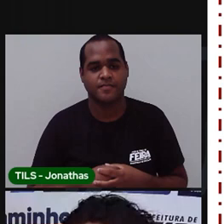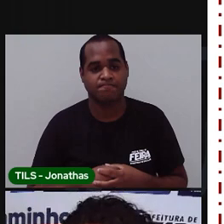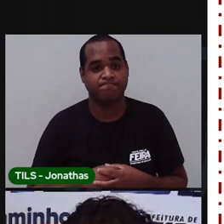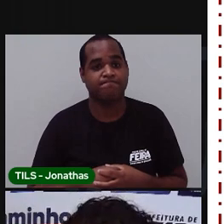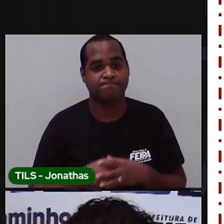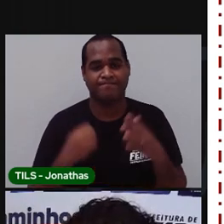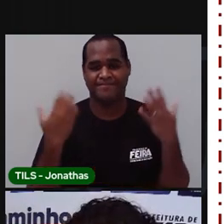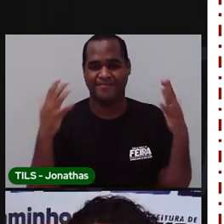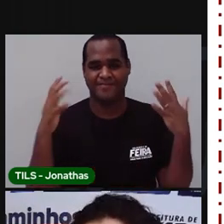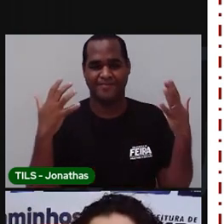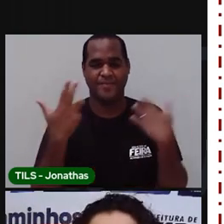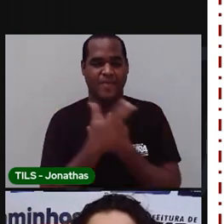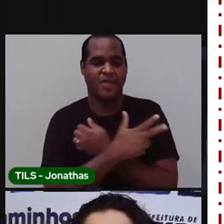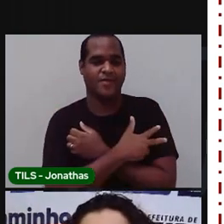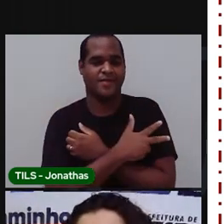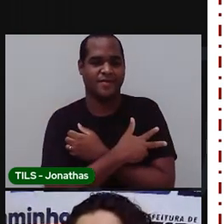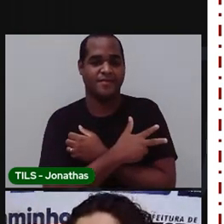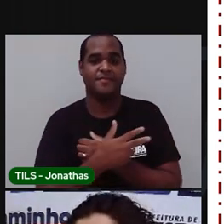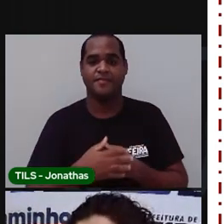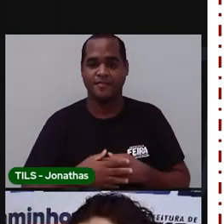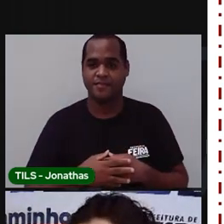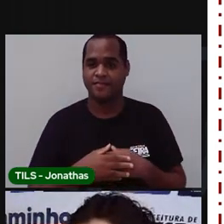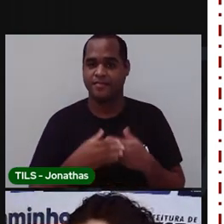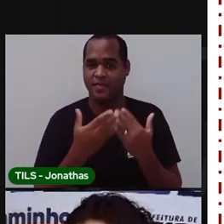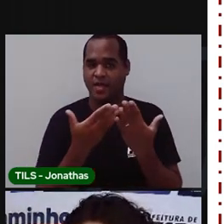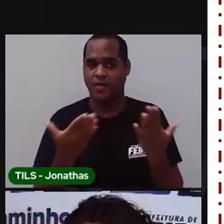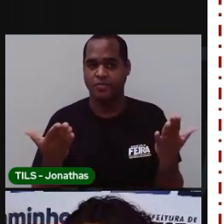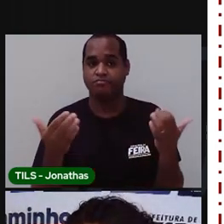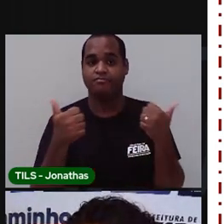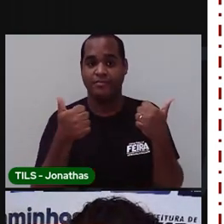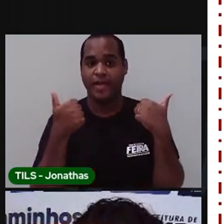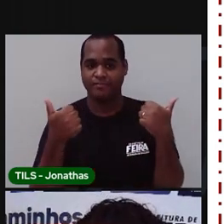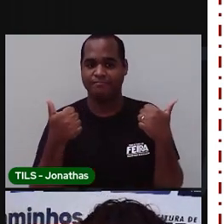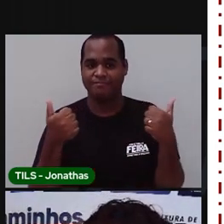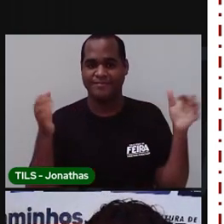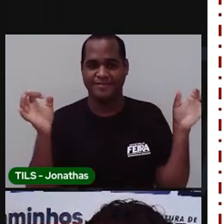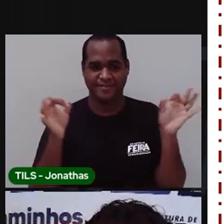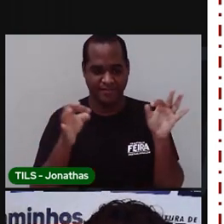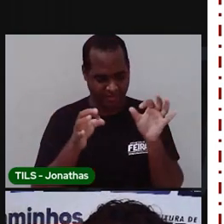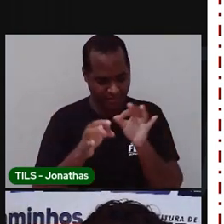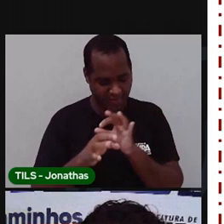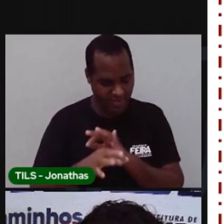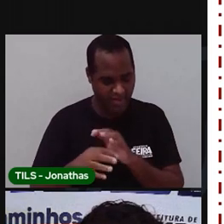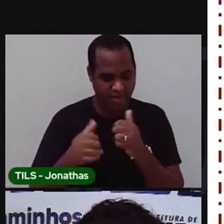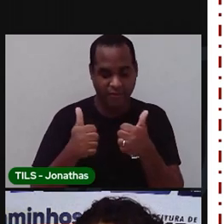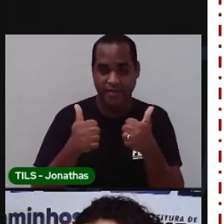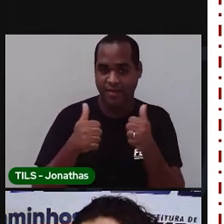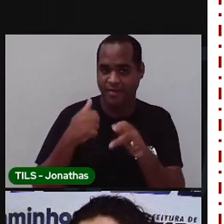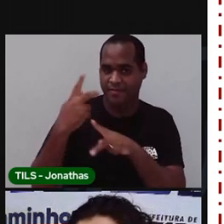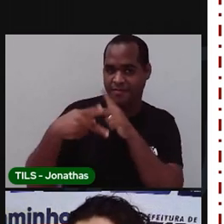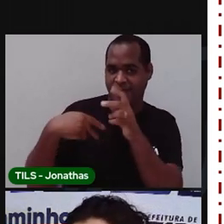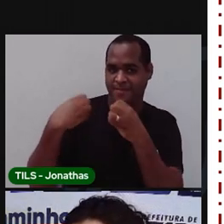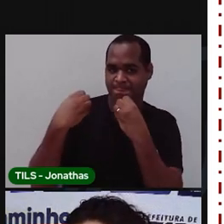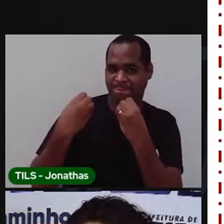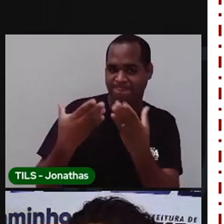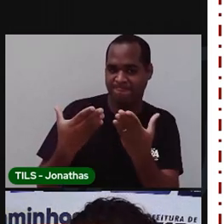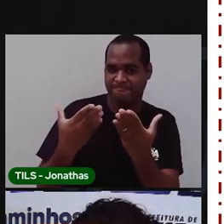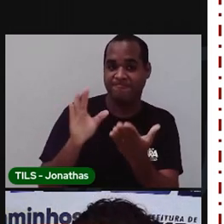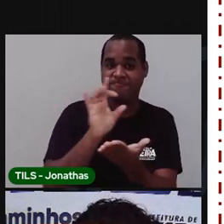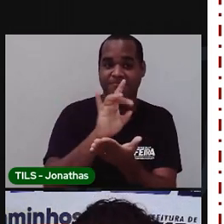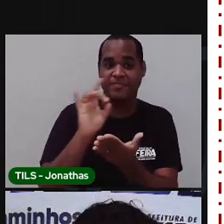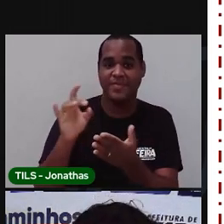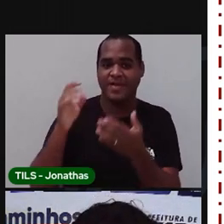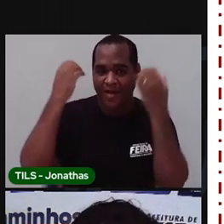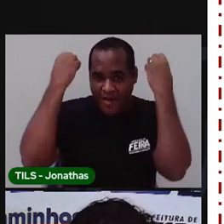Muito bem, segundo lá. Agora que vocês estão prontos para utilizar esse presente que receberam, a